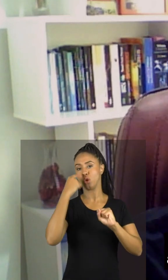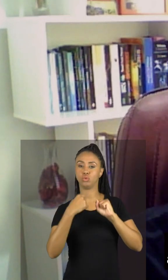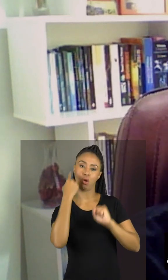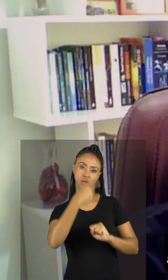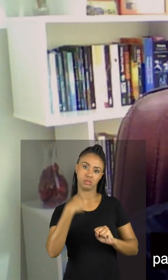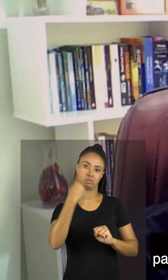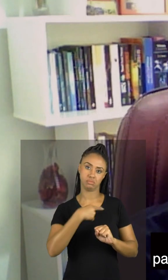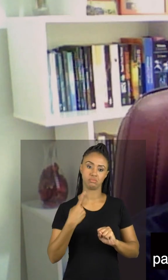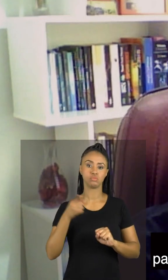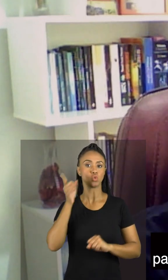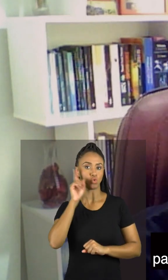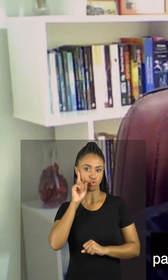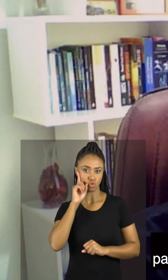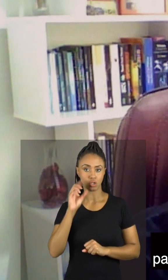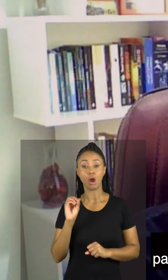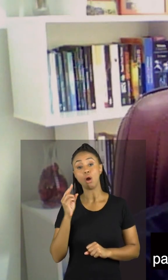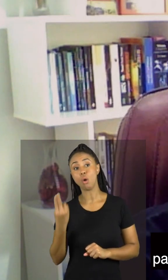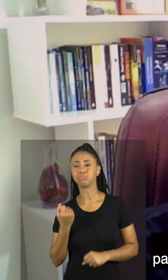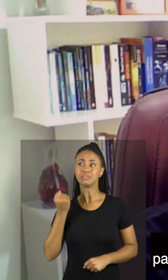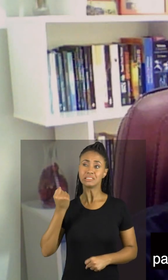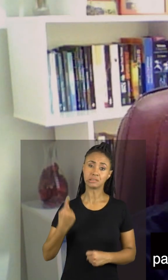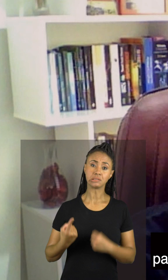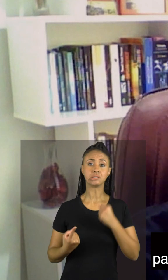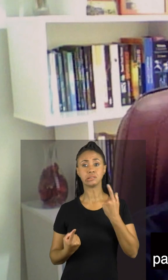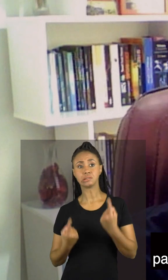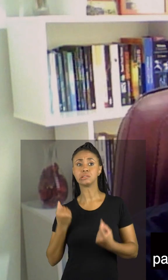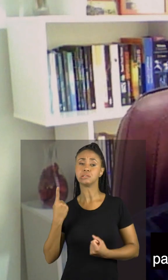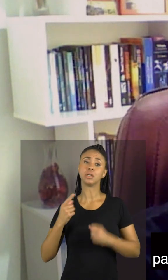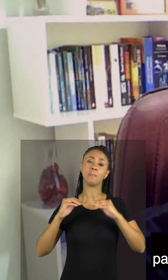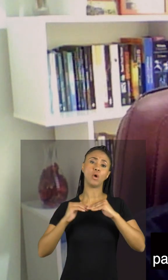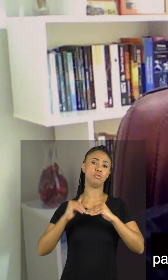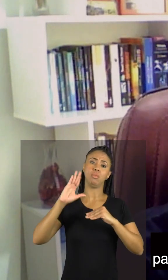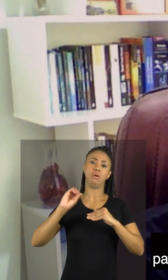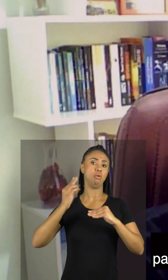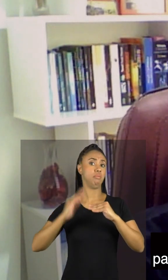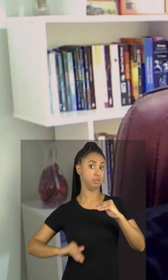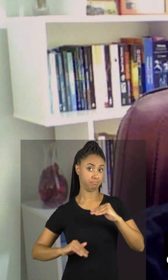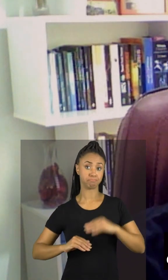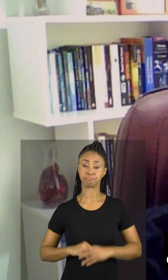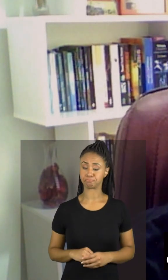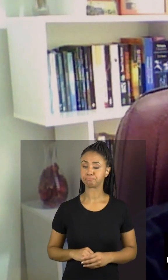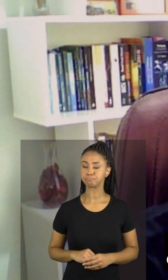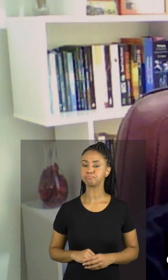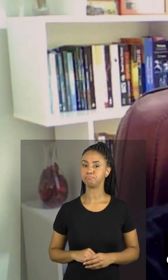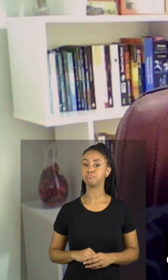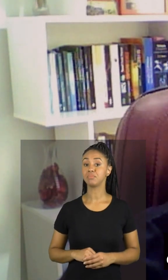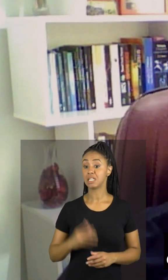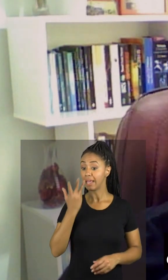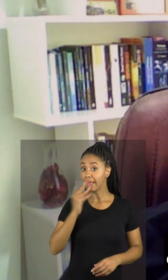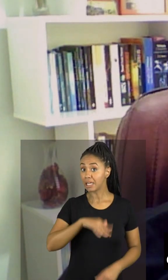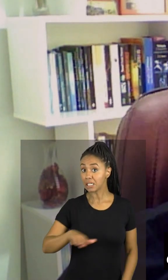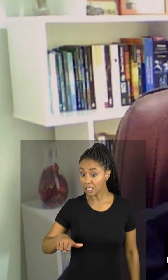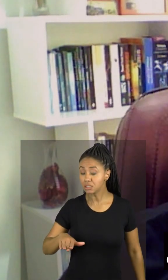noite. Com alguns poucos casos, para mais ou para menos. Tá bom? Geralmente, em crianças,